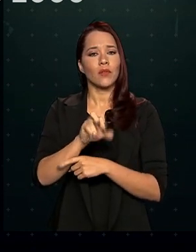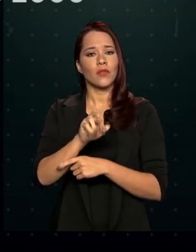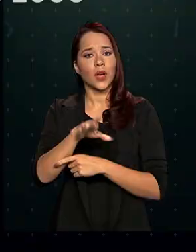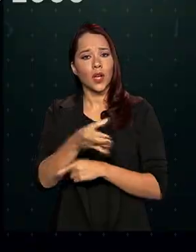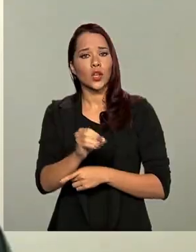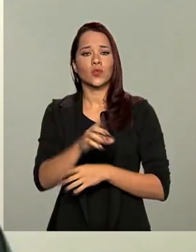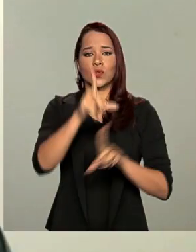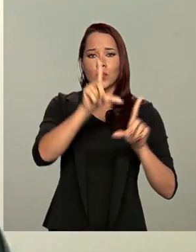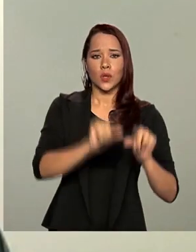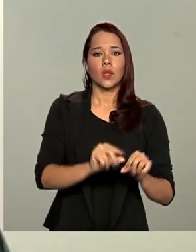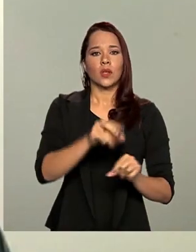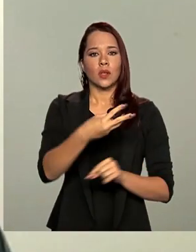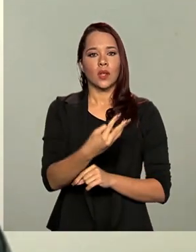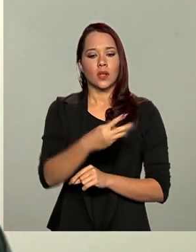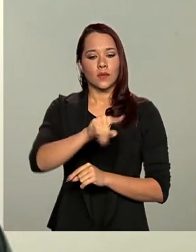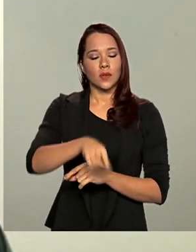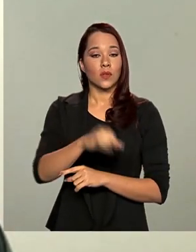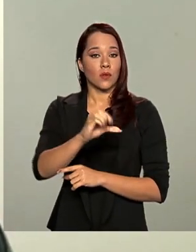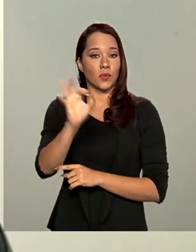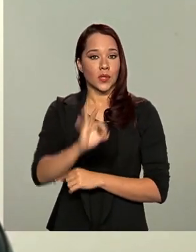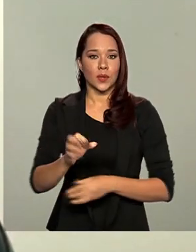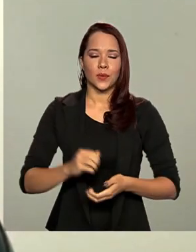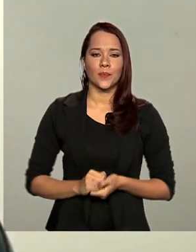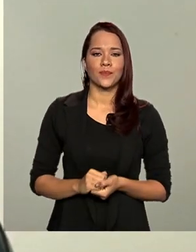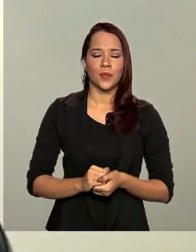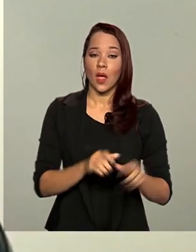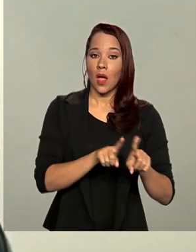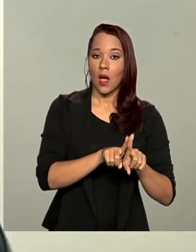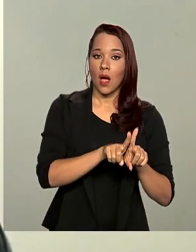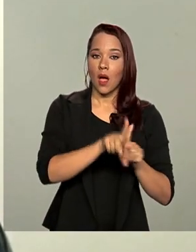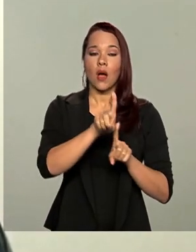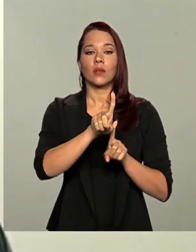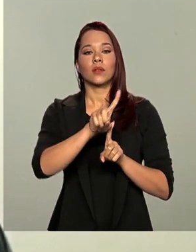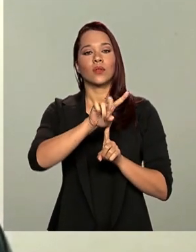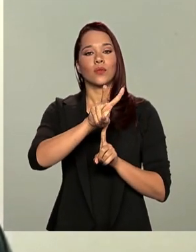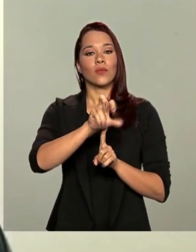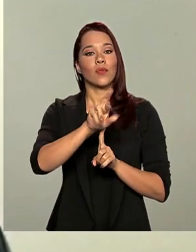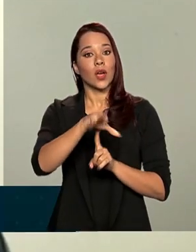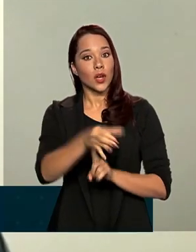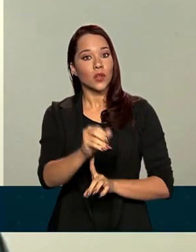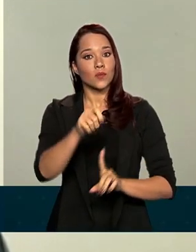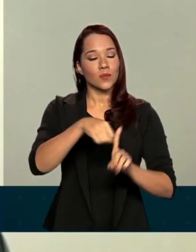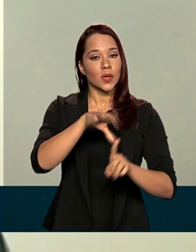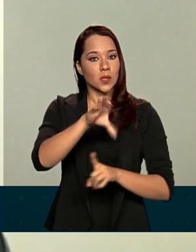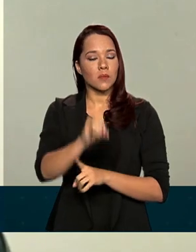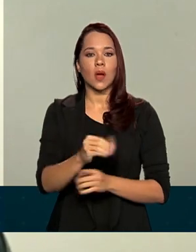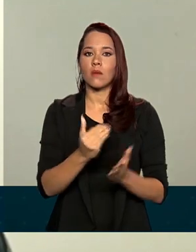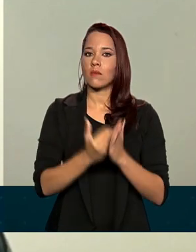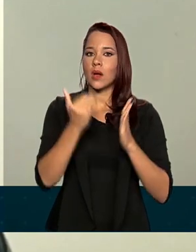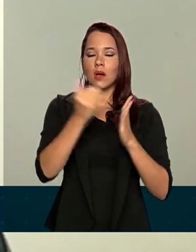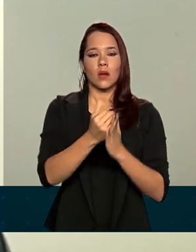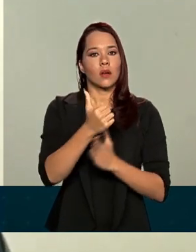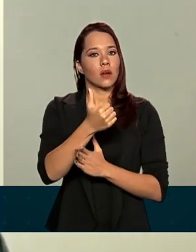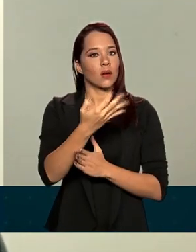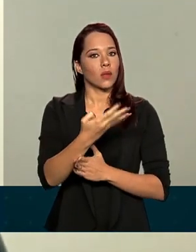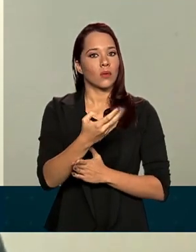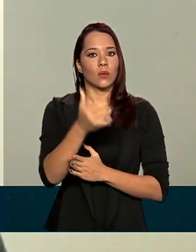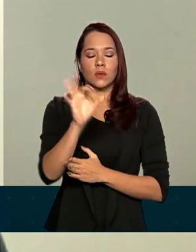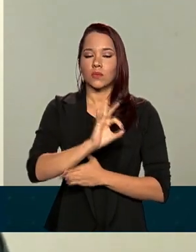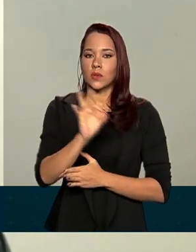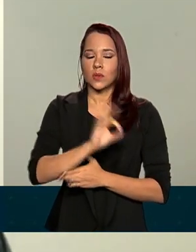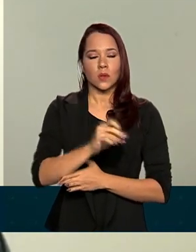,9%. A alta do varejo no mês de maio veio acima do esperado. Uma alta de quase 14%.